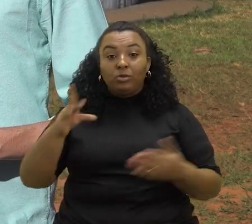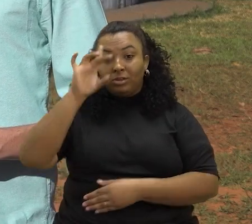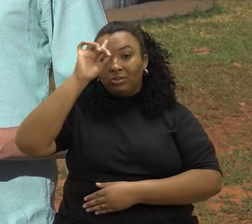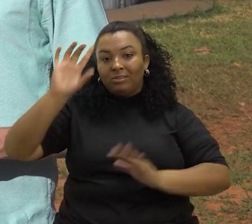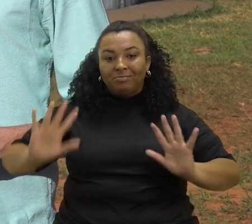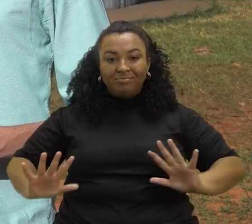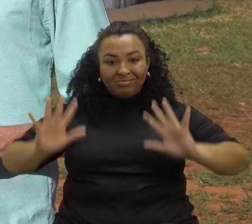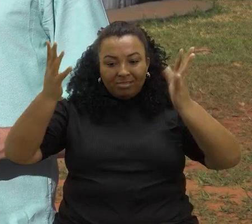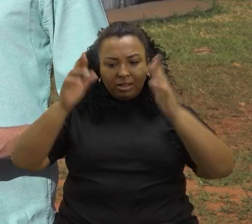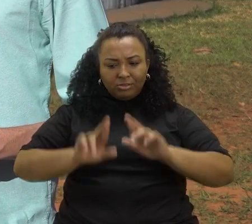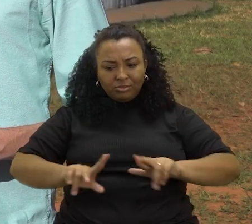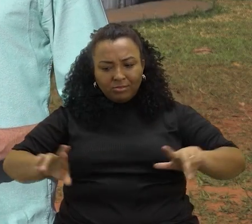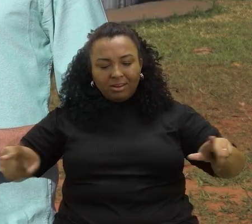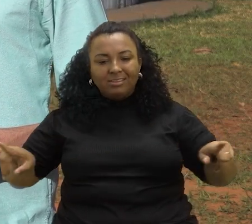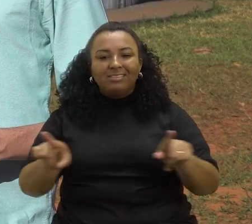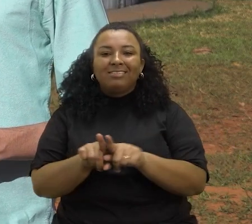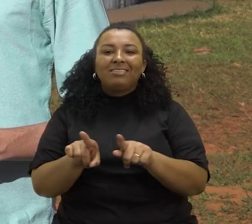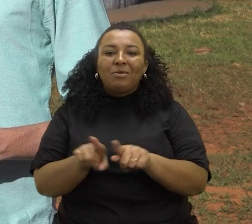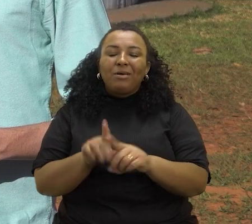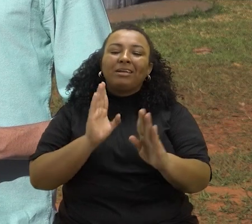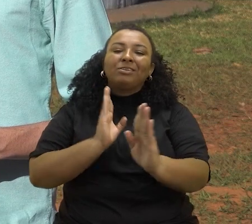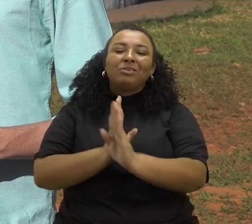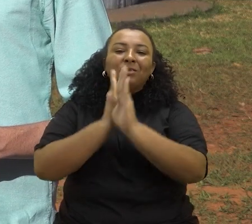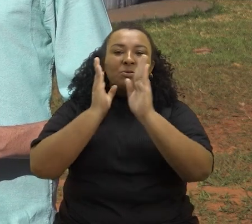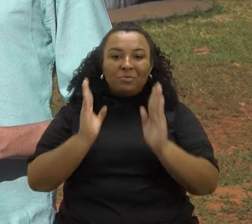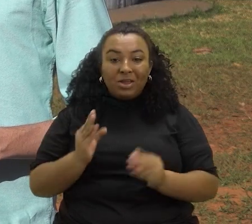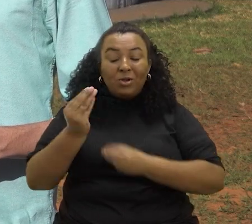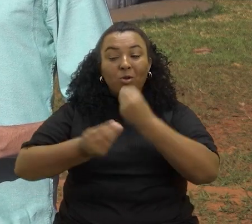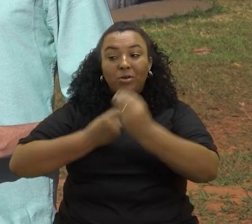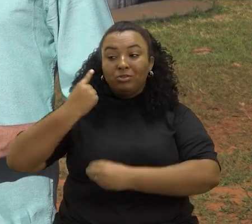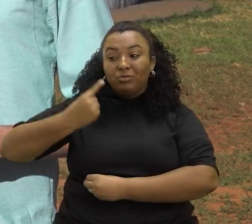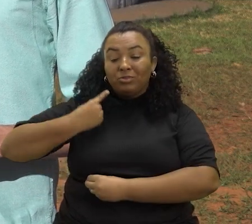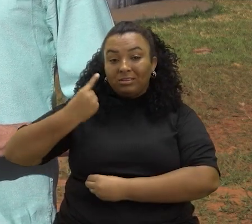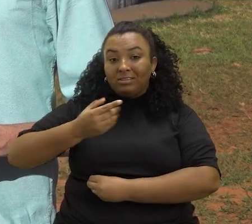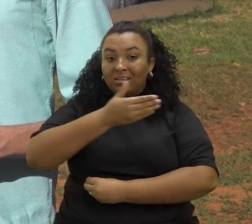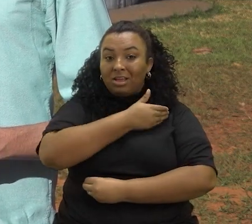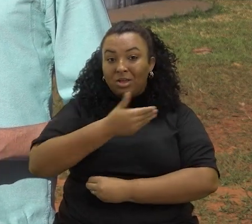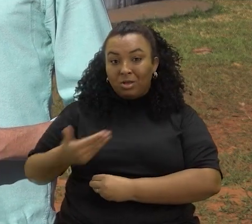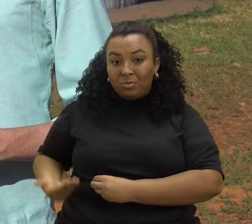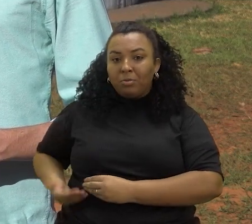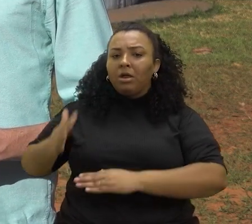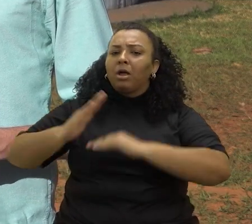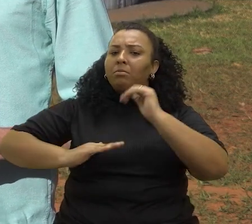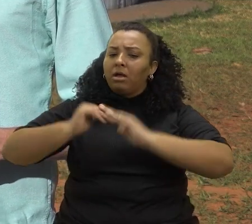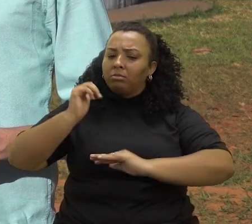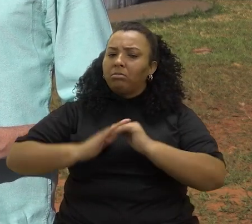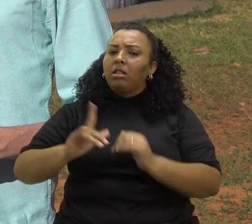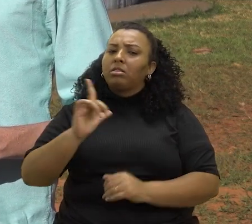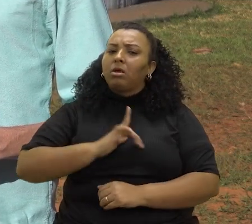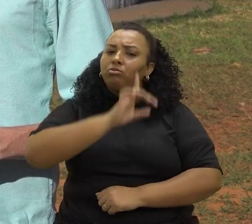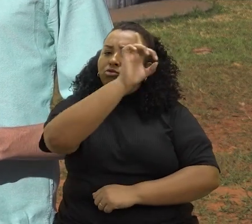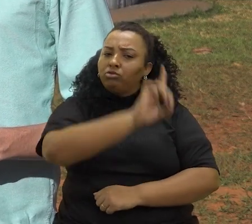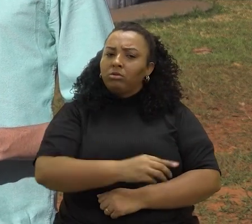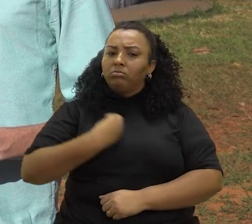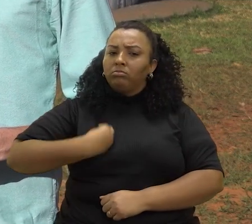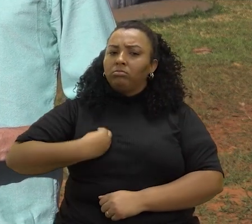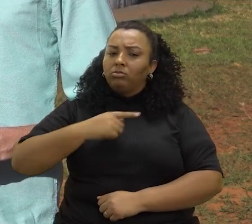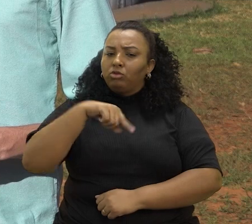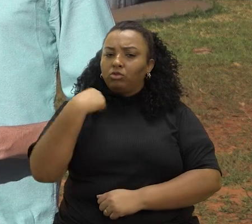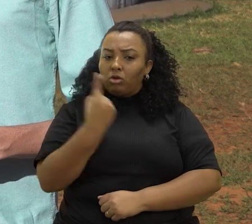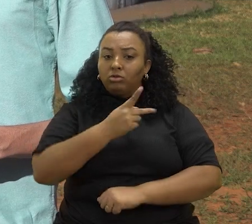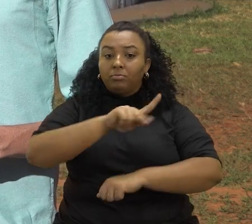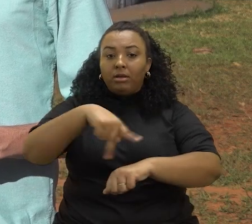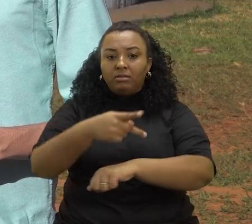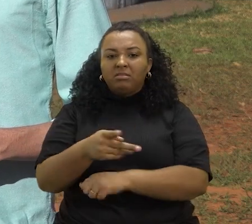dia de celebrar as diferenças e ao mesmo tempo descobrir como a advocacia pública atua para garantir o direito de existir no nosso